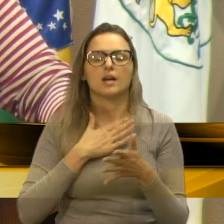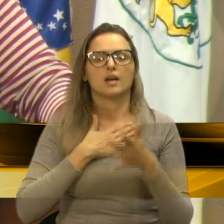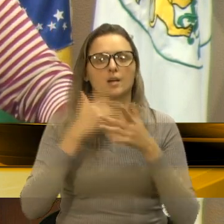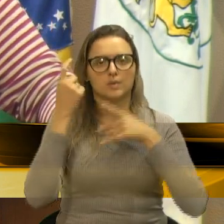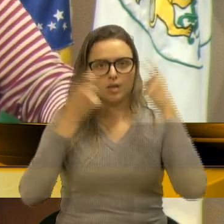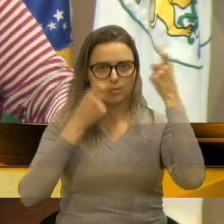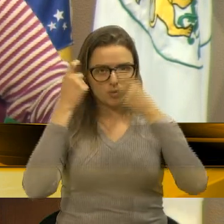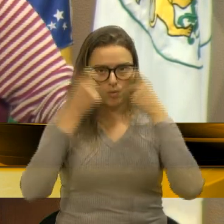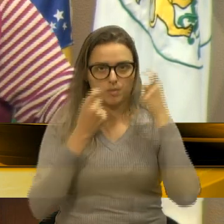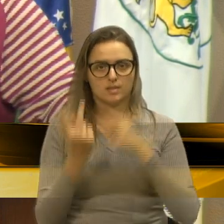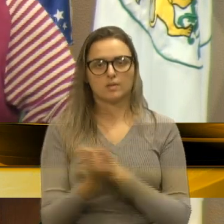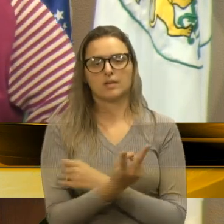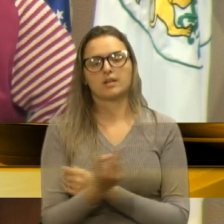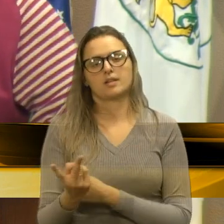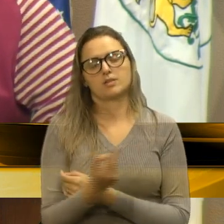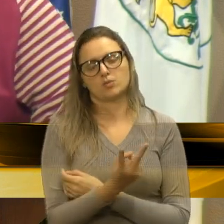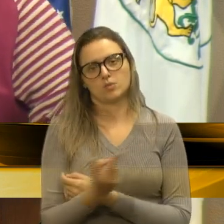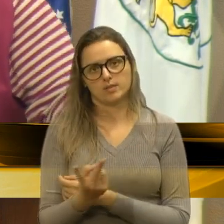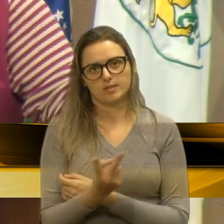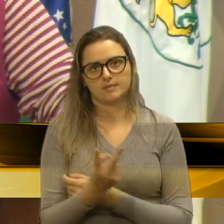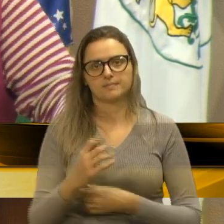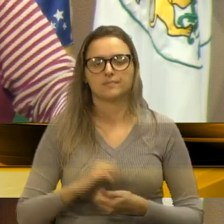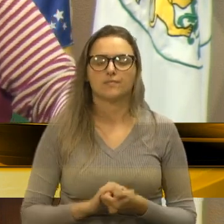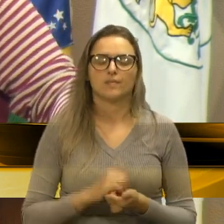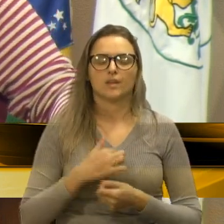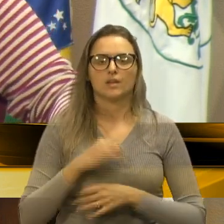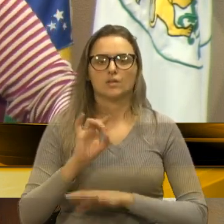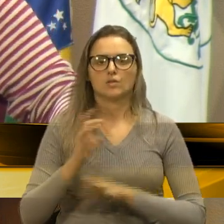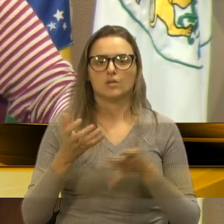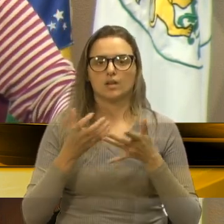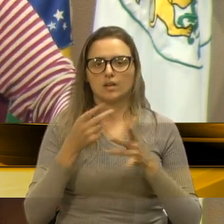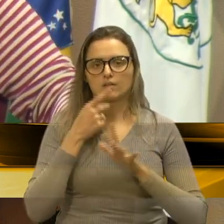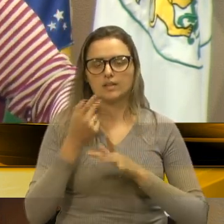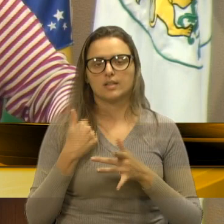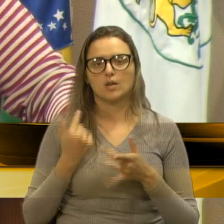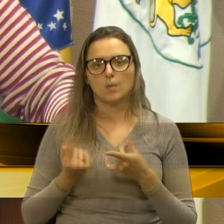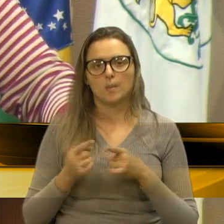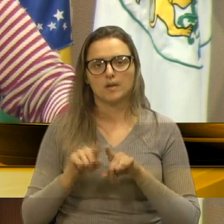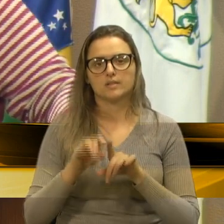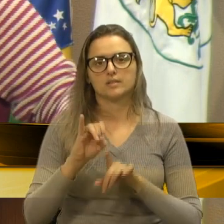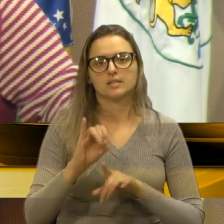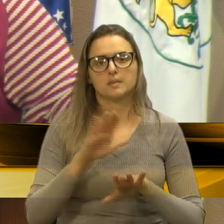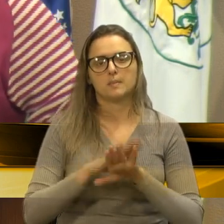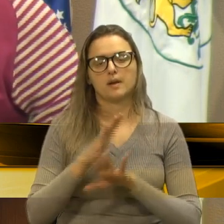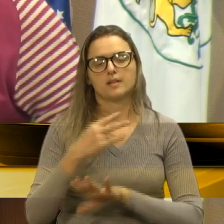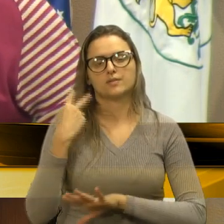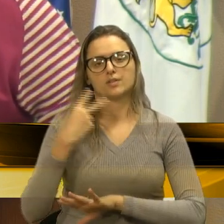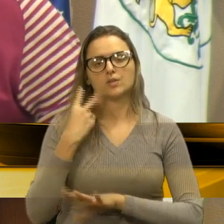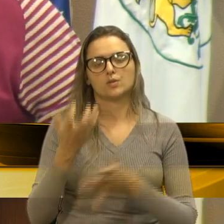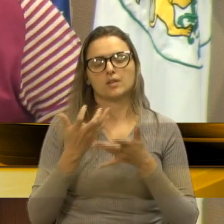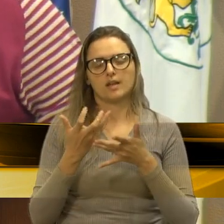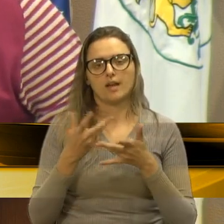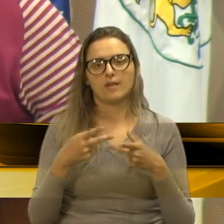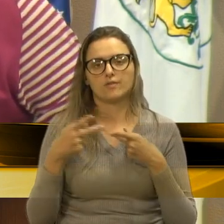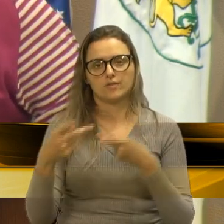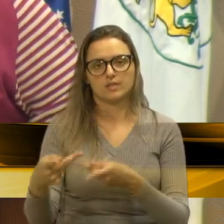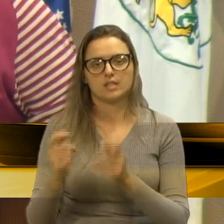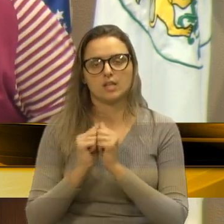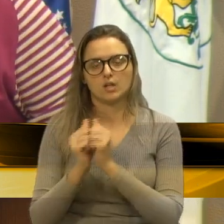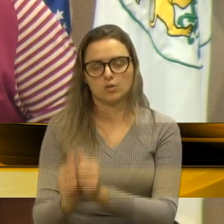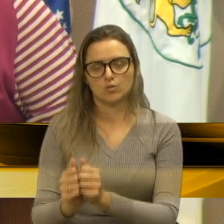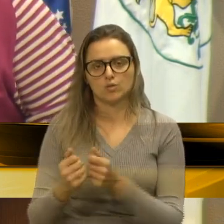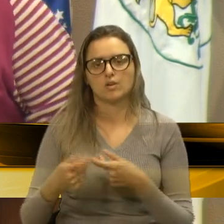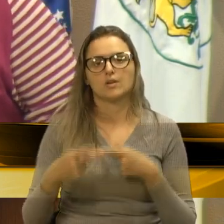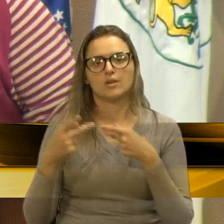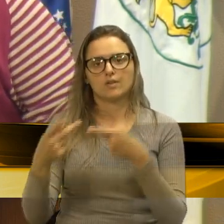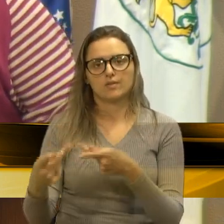é com as duas vias. Então, eu quero só dizer que sou parceiro, se algum vereador quiser visitar hoje à tarde, estaremos visitando